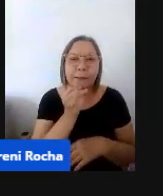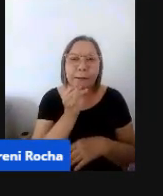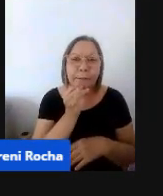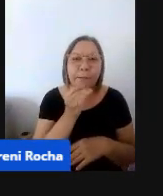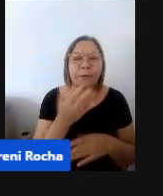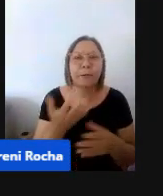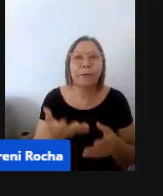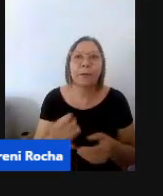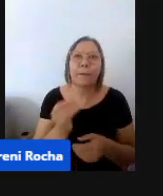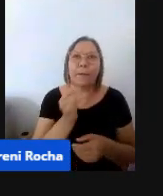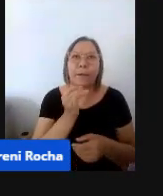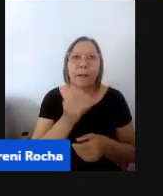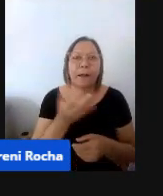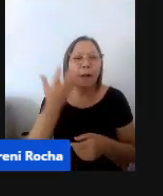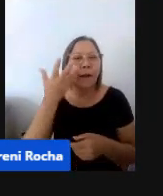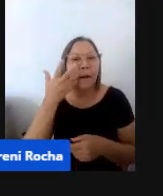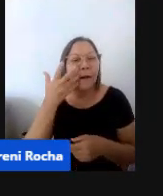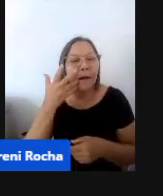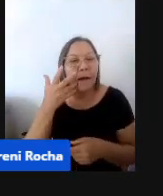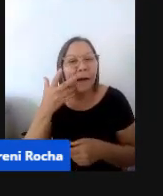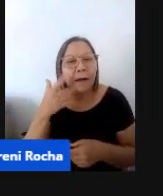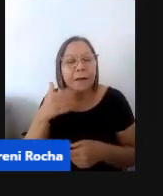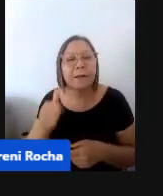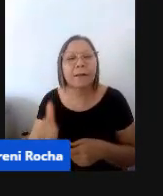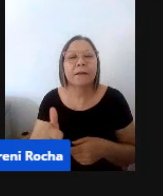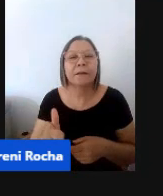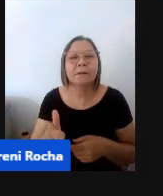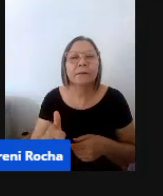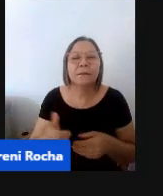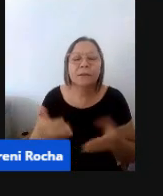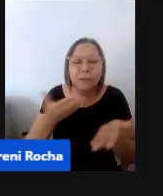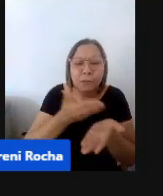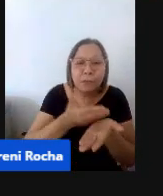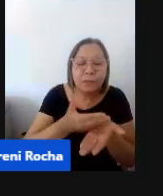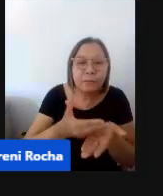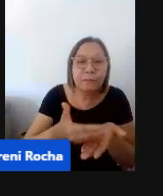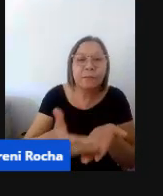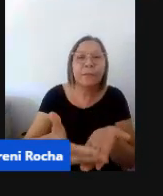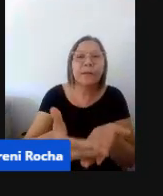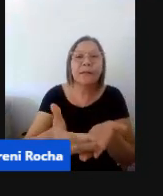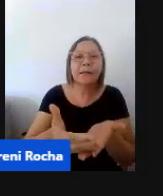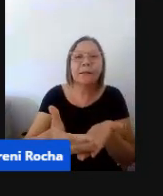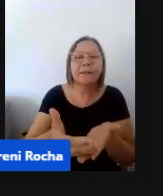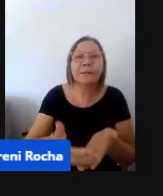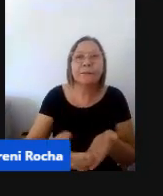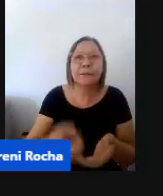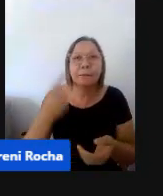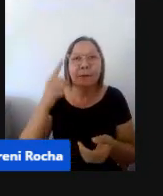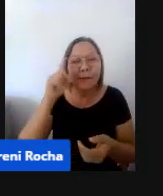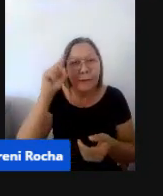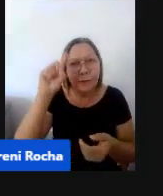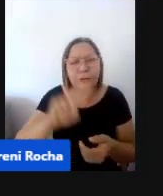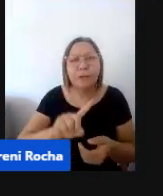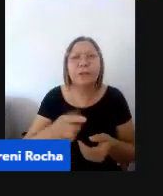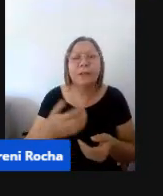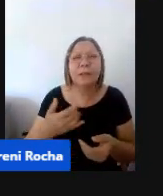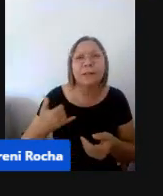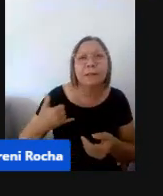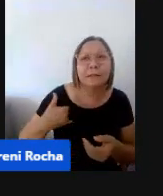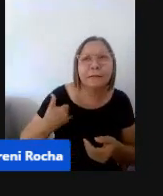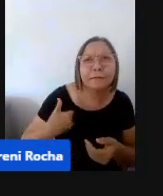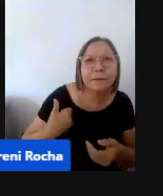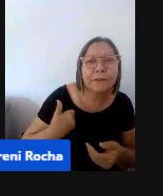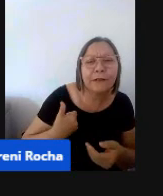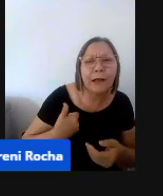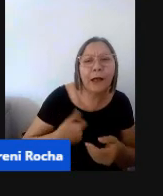criança começa a atribuir sentido, né? Para o aniversário dela, quantos anos ela tem.